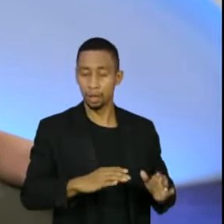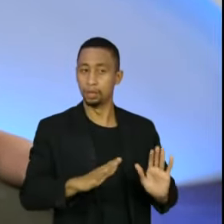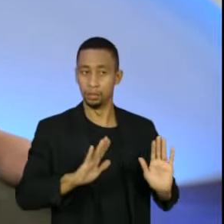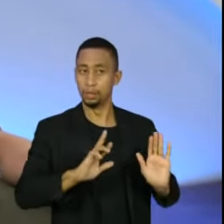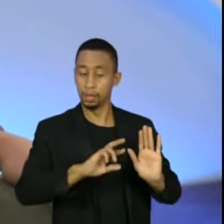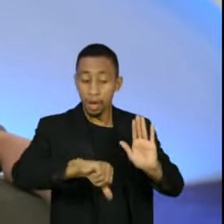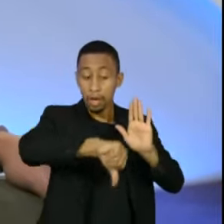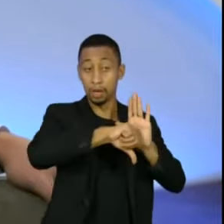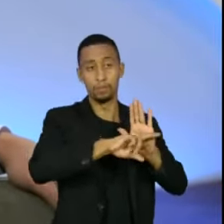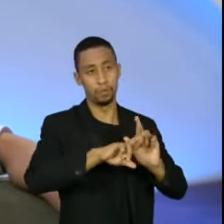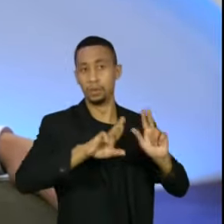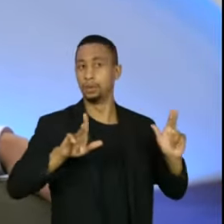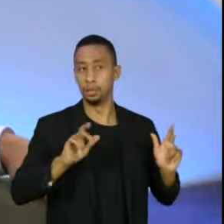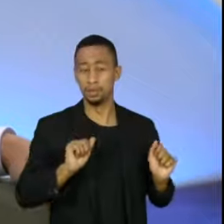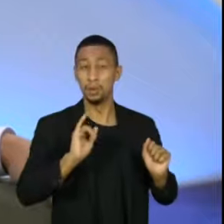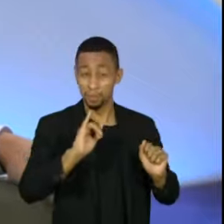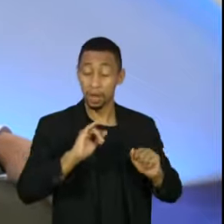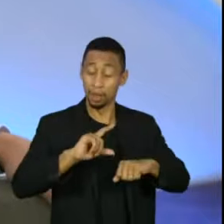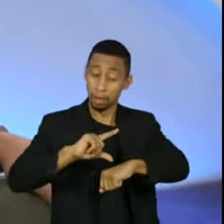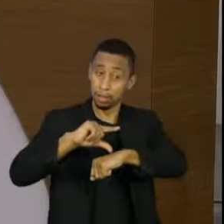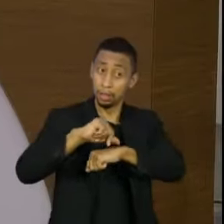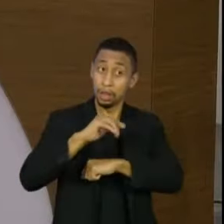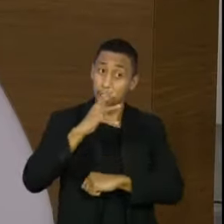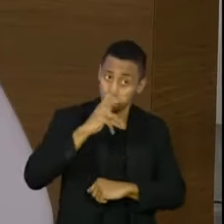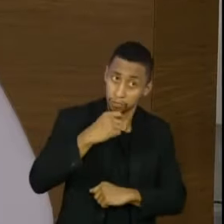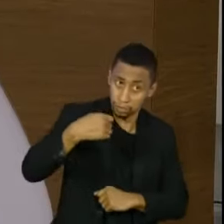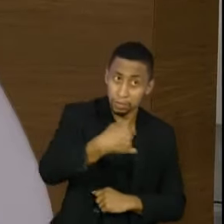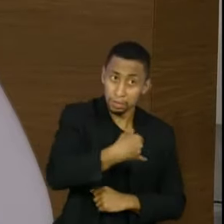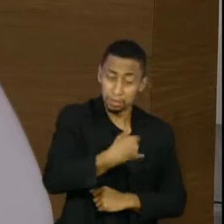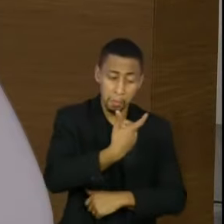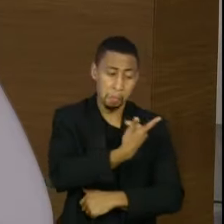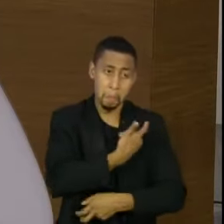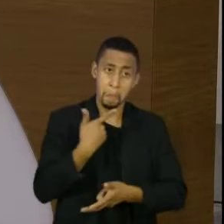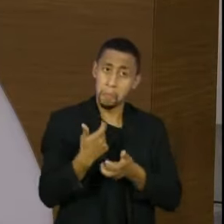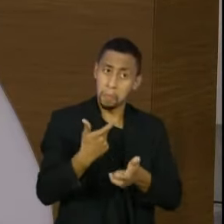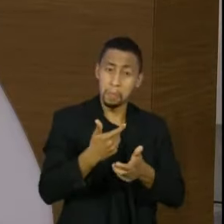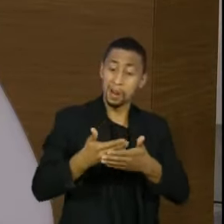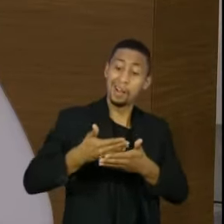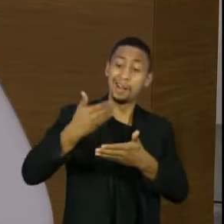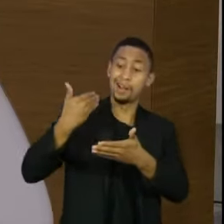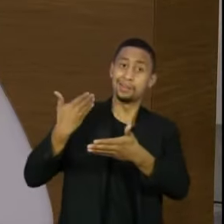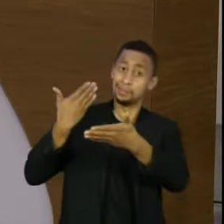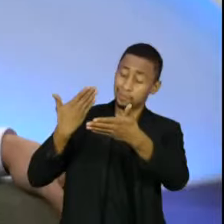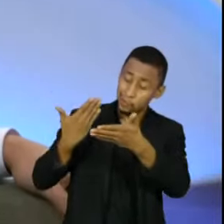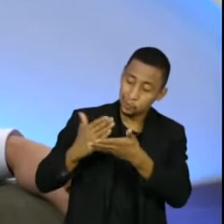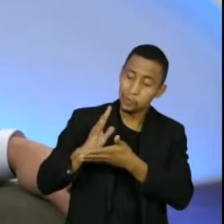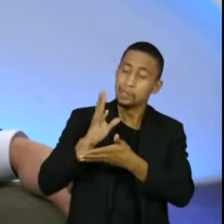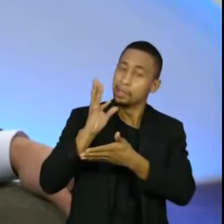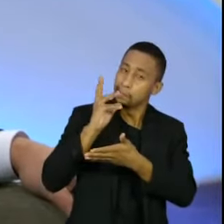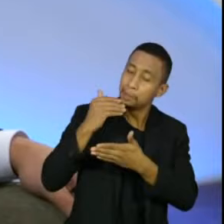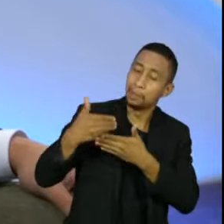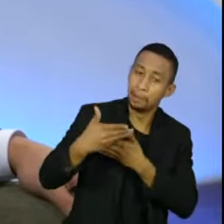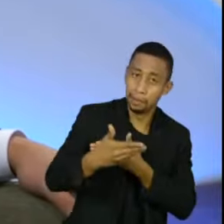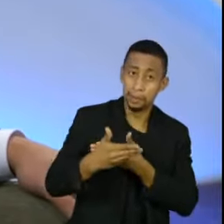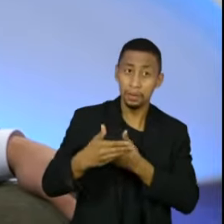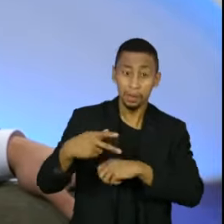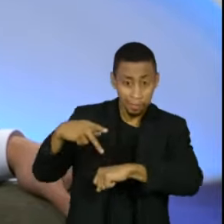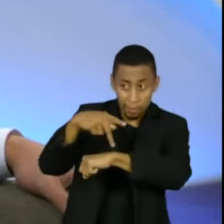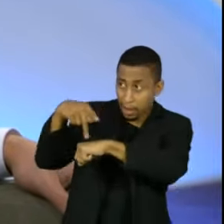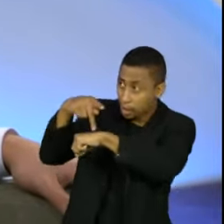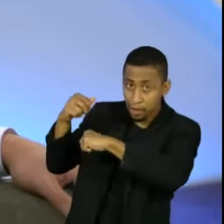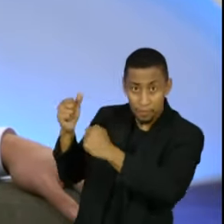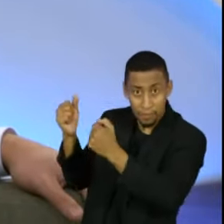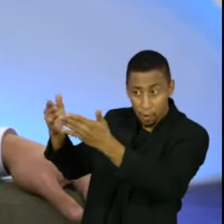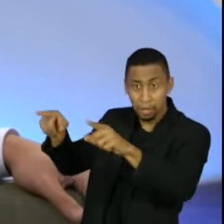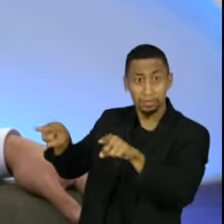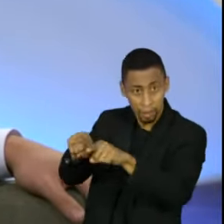um retardamento nessa política pública, mas acabou sendo efetivada. E em outros países também aconteceram. Isso não é um